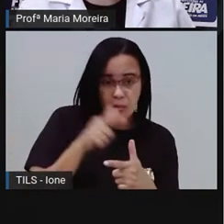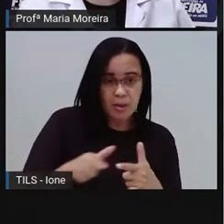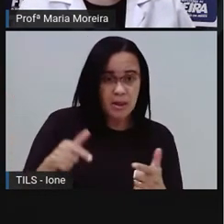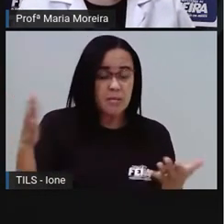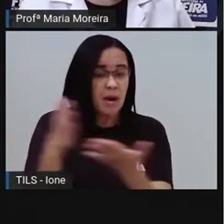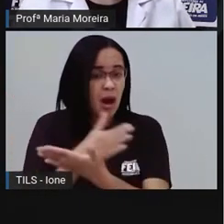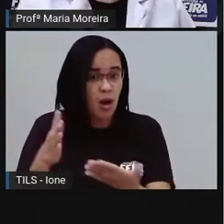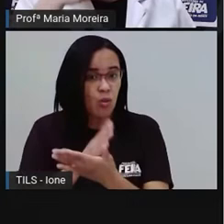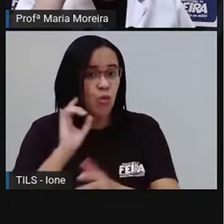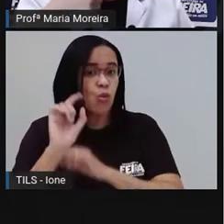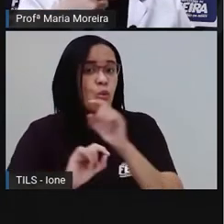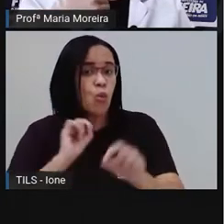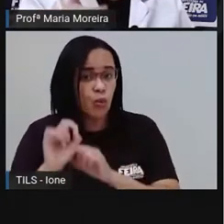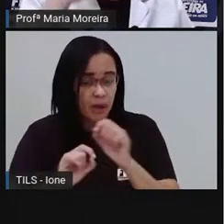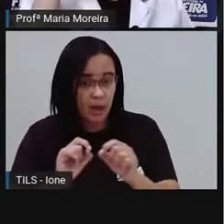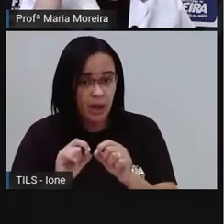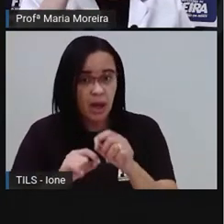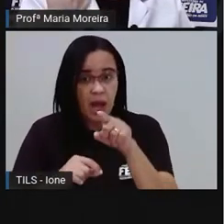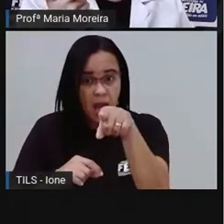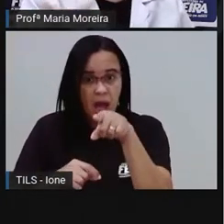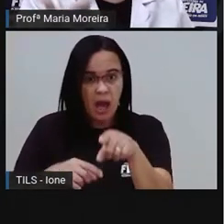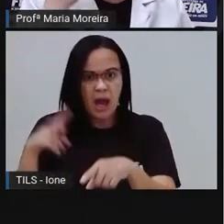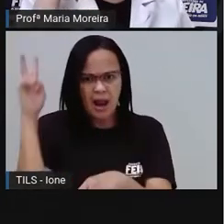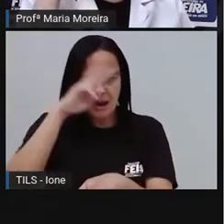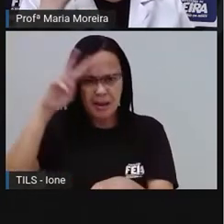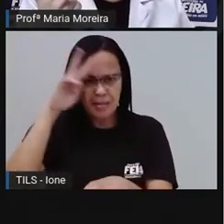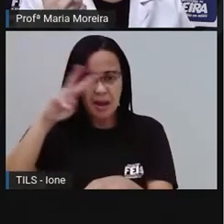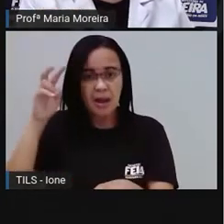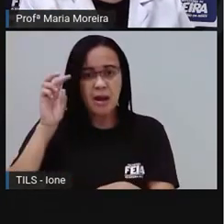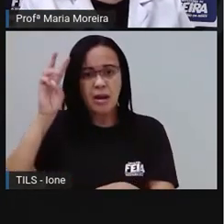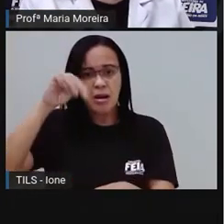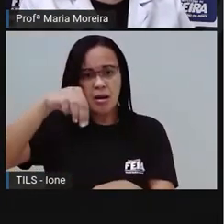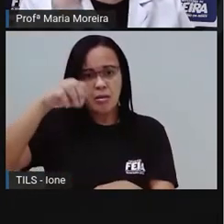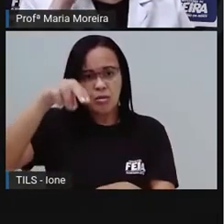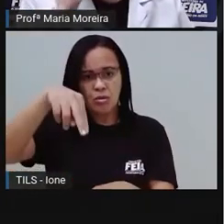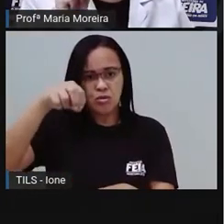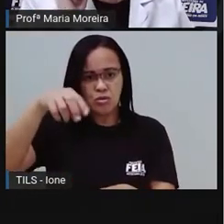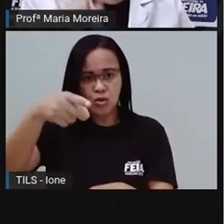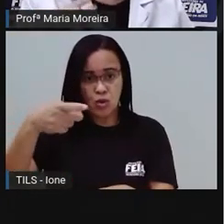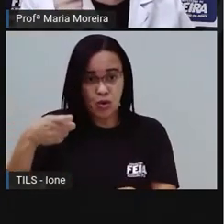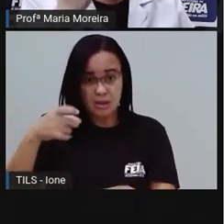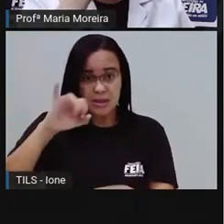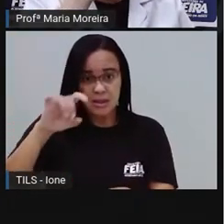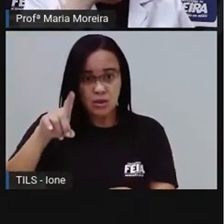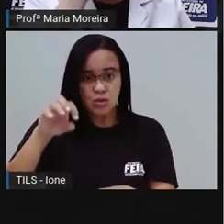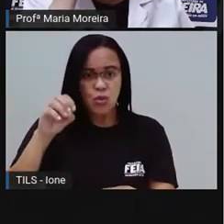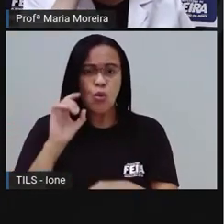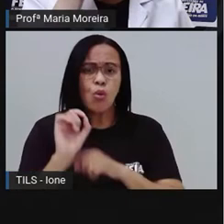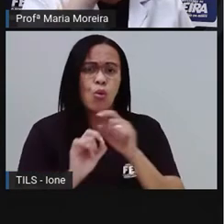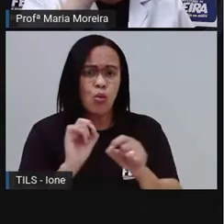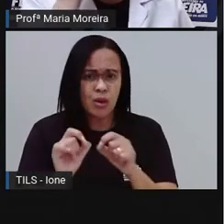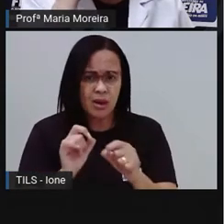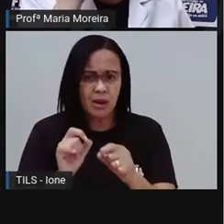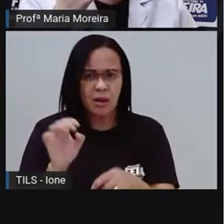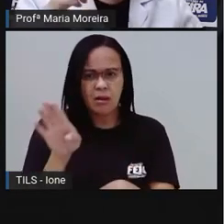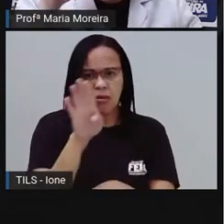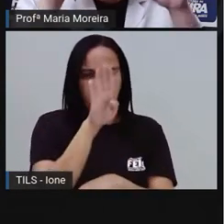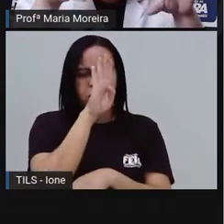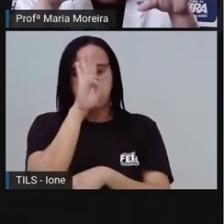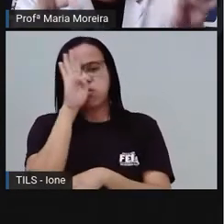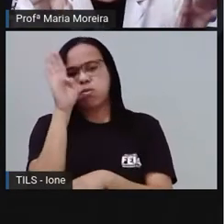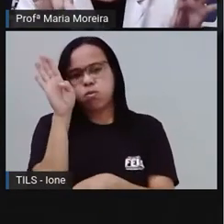causando, olha, vômito, tontura, redução dos reflexos e da acuidade visual. Ou seja, ó,